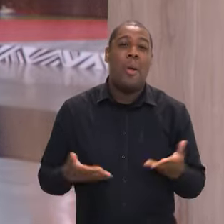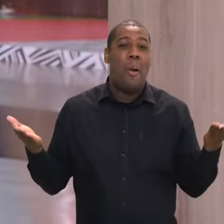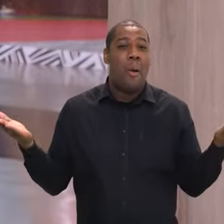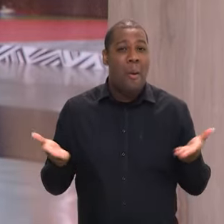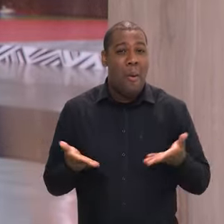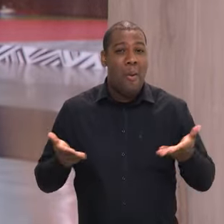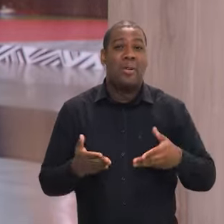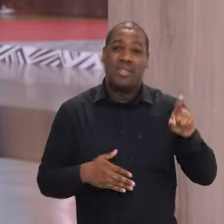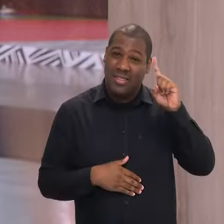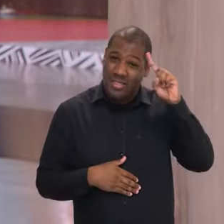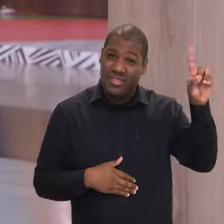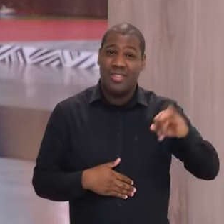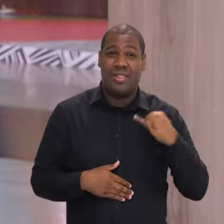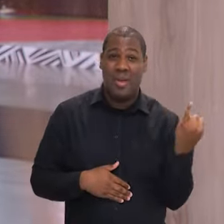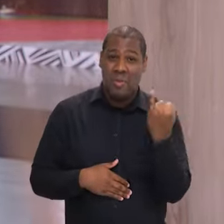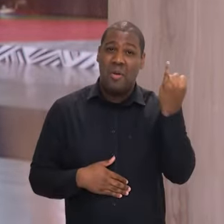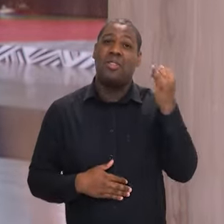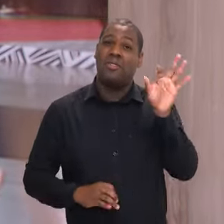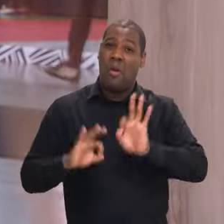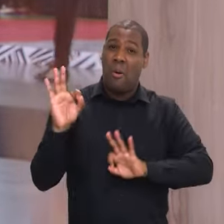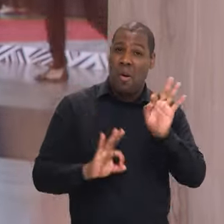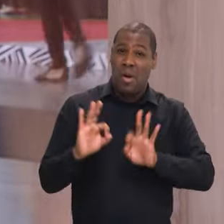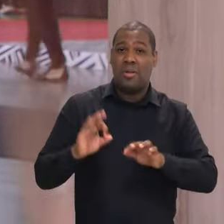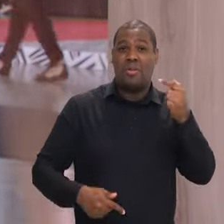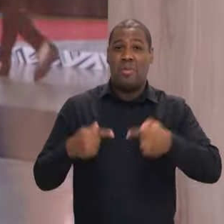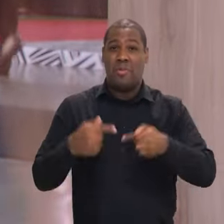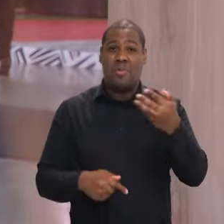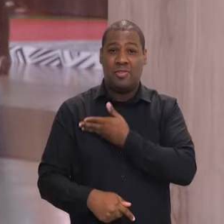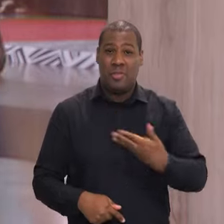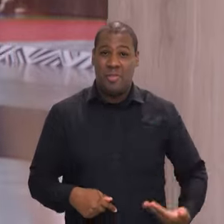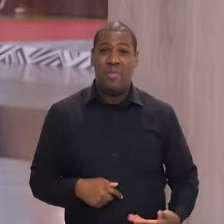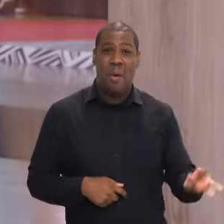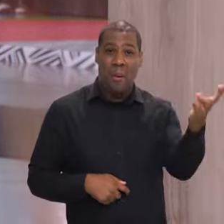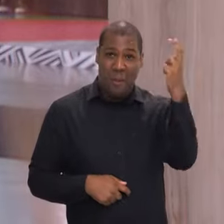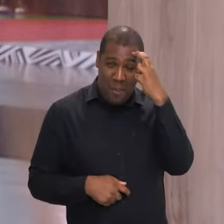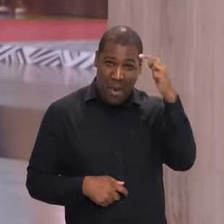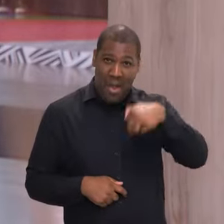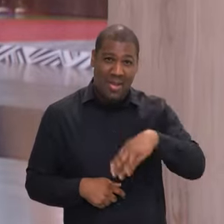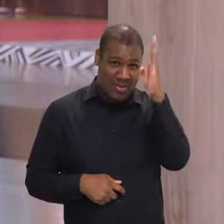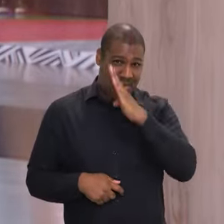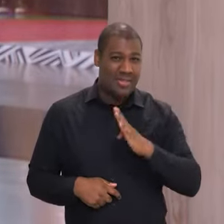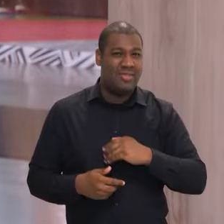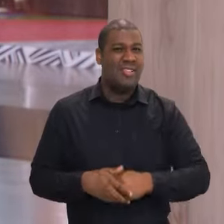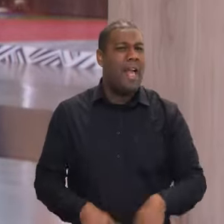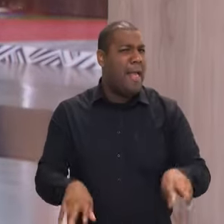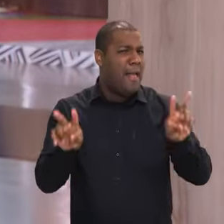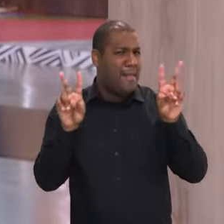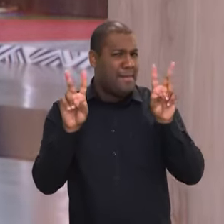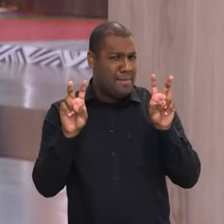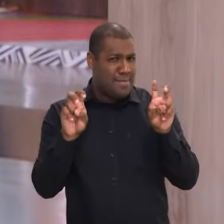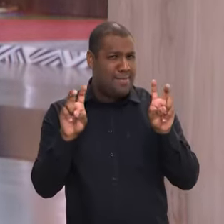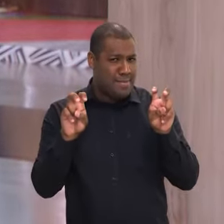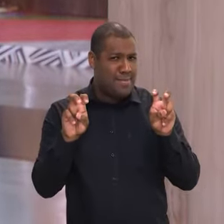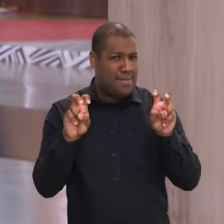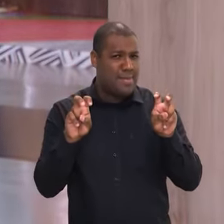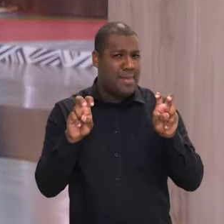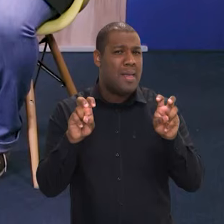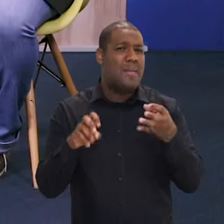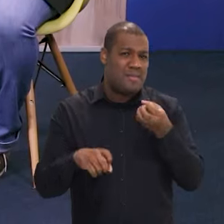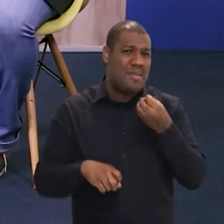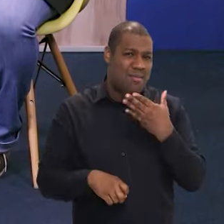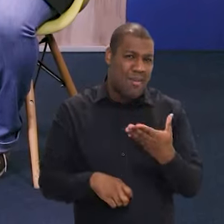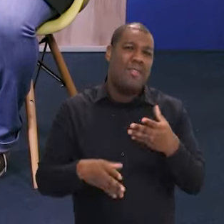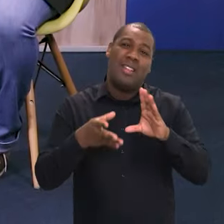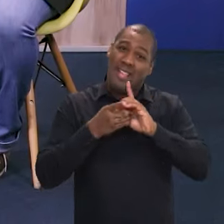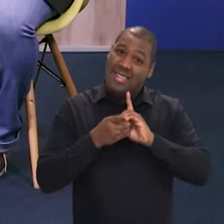é momento importantíssimo para a formulação das políticas públicas culturais no Brasil. E o tema não podia ser mais oportuno, né?